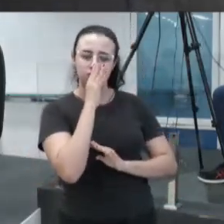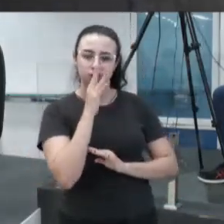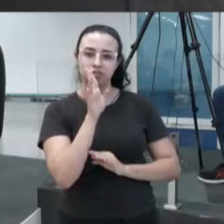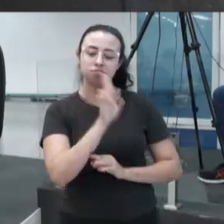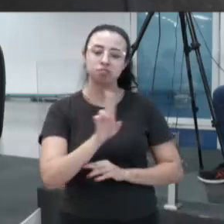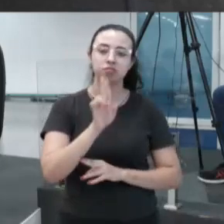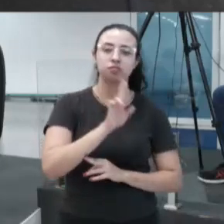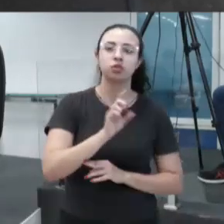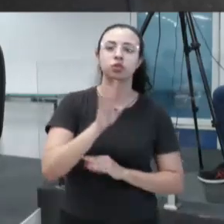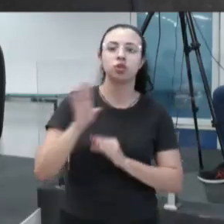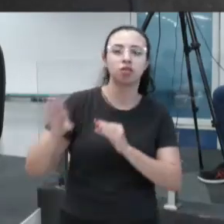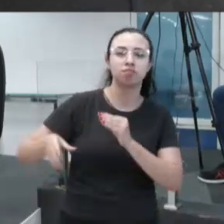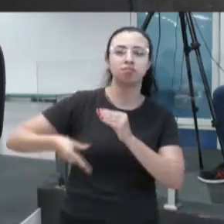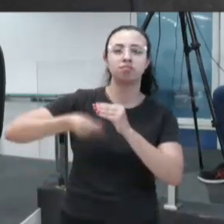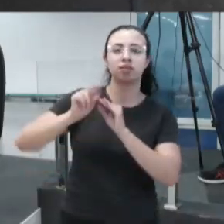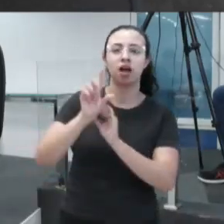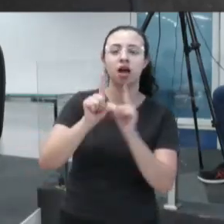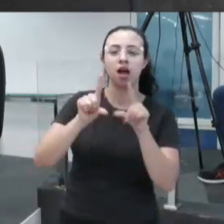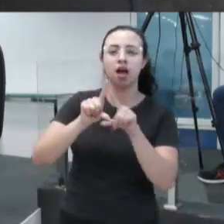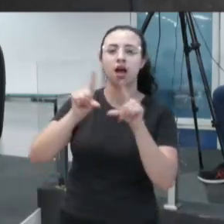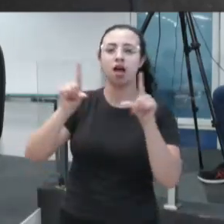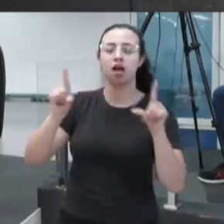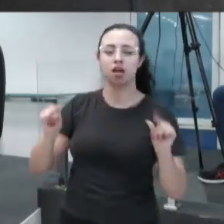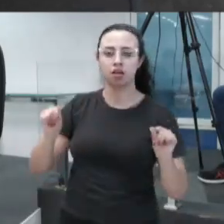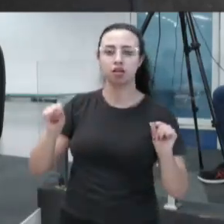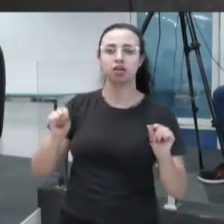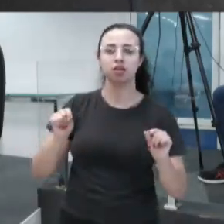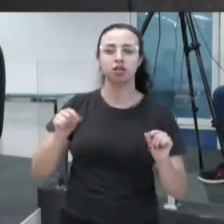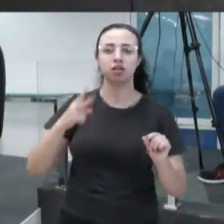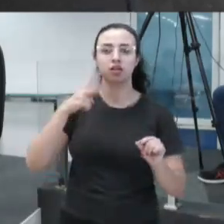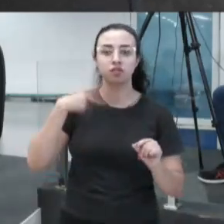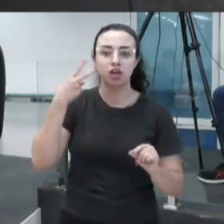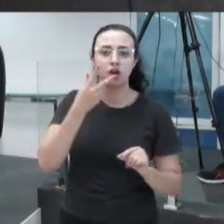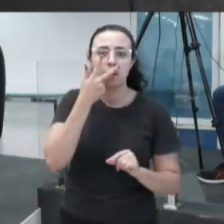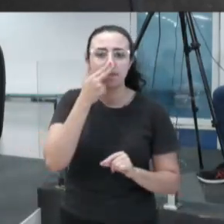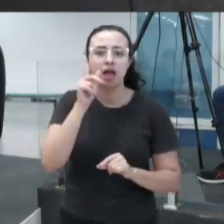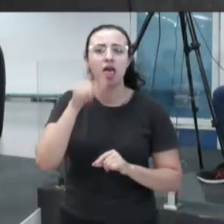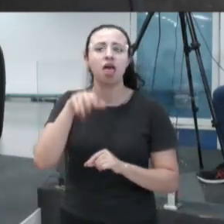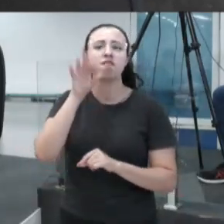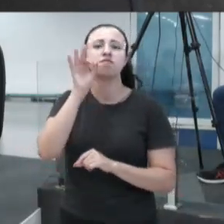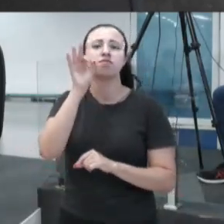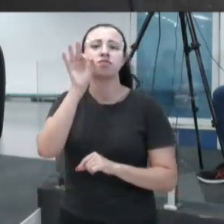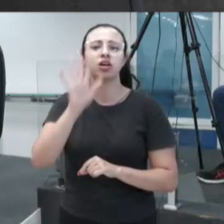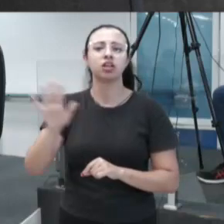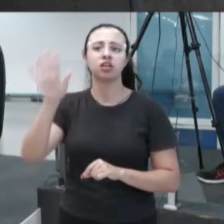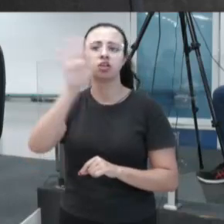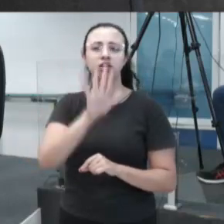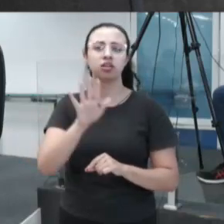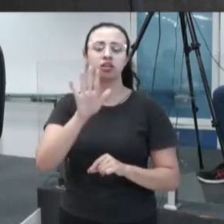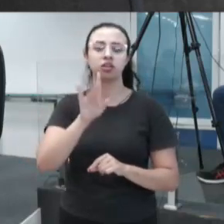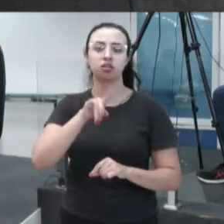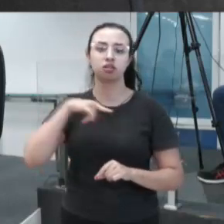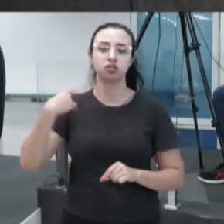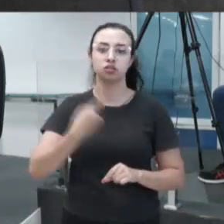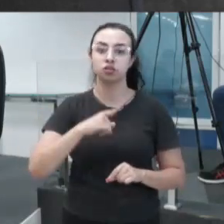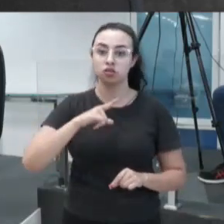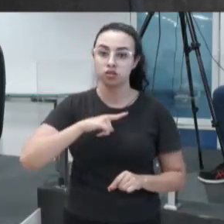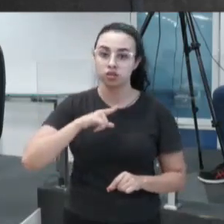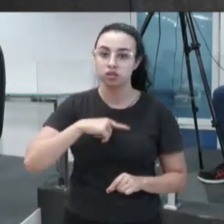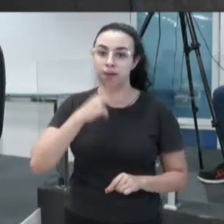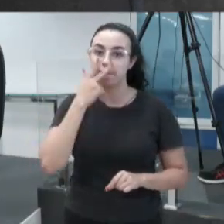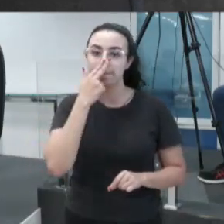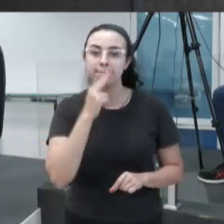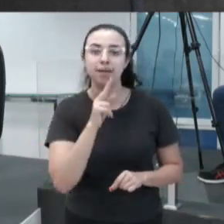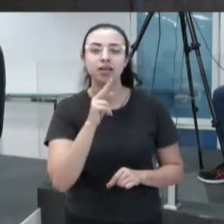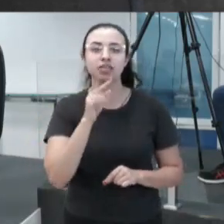parafraseando o amigo Flávio Marra, com vereadores federais, que nós temos. Nós temos aqui realmente um semideus.